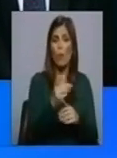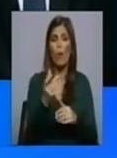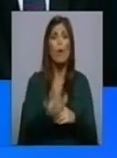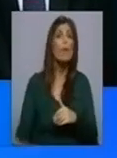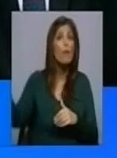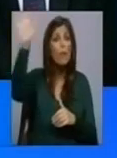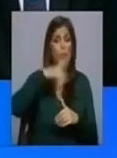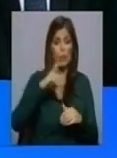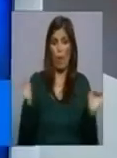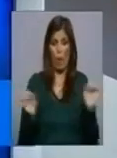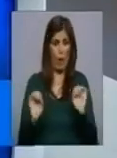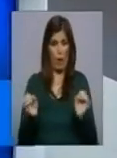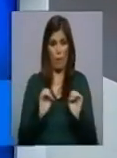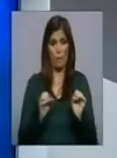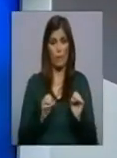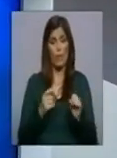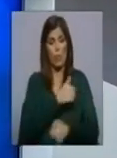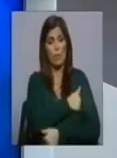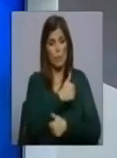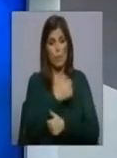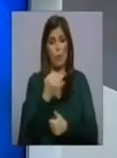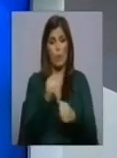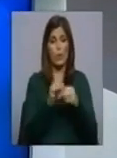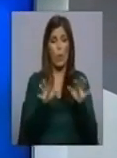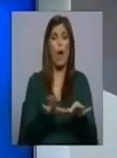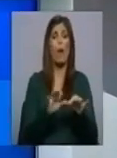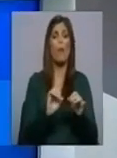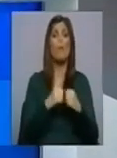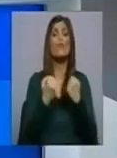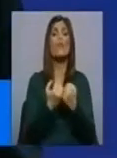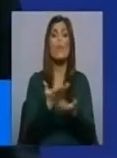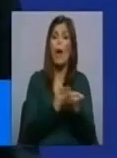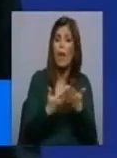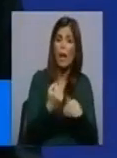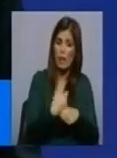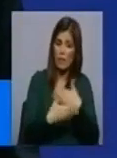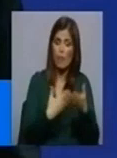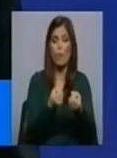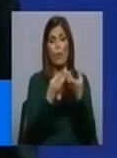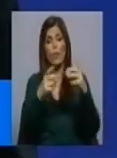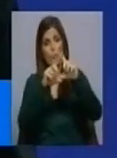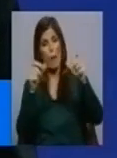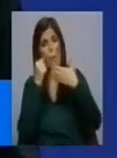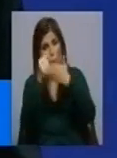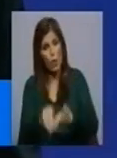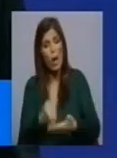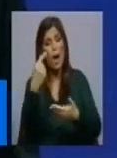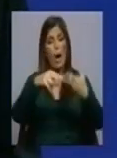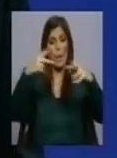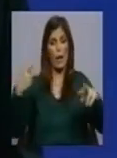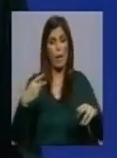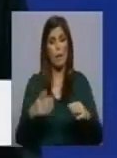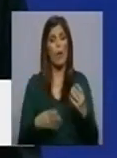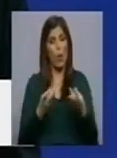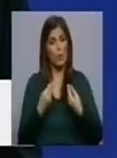do país. É evidente que para uma cidade como o Porto, onde temos uma sociedade civil muito ativa, onde temos muitas empresas que ajudam, onde temos uma Câmara que tem boas